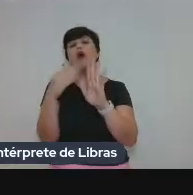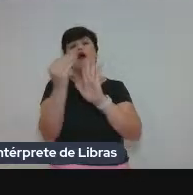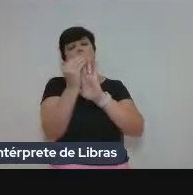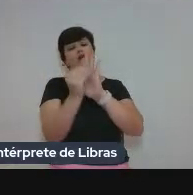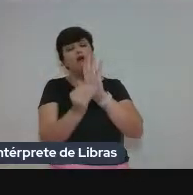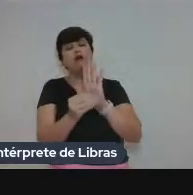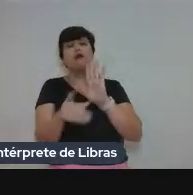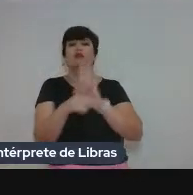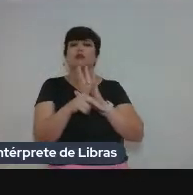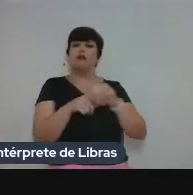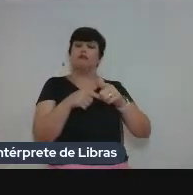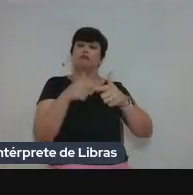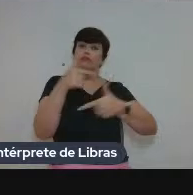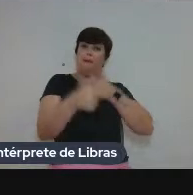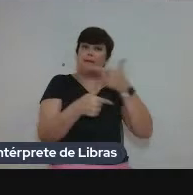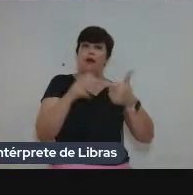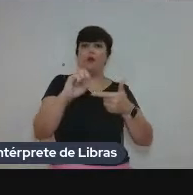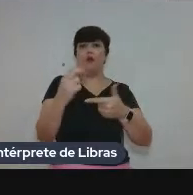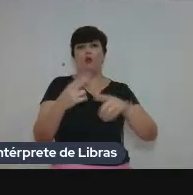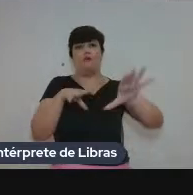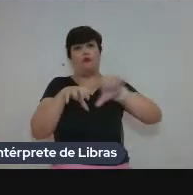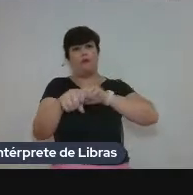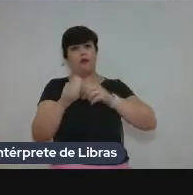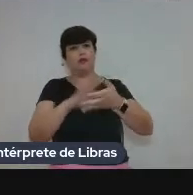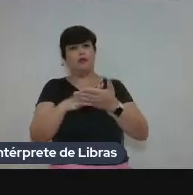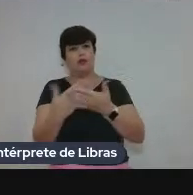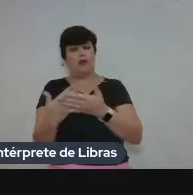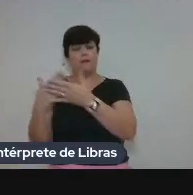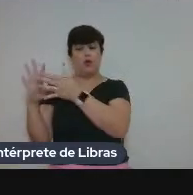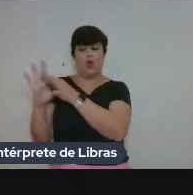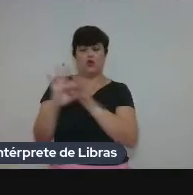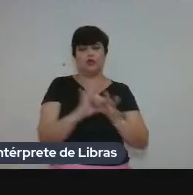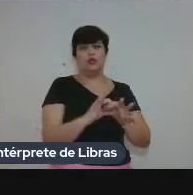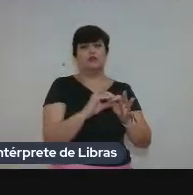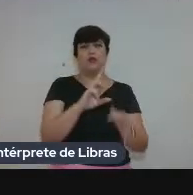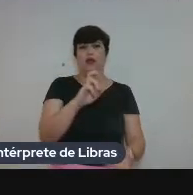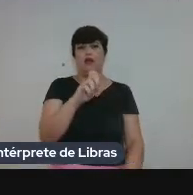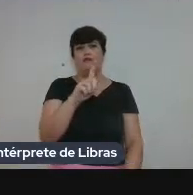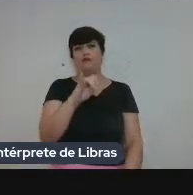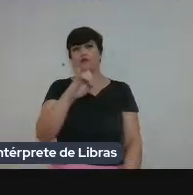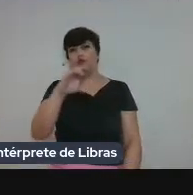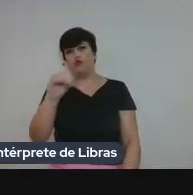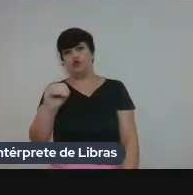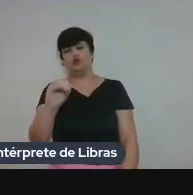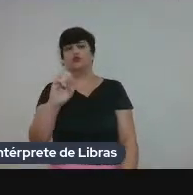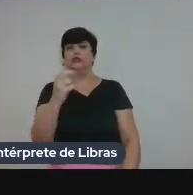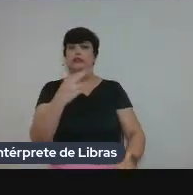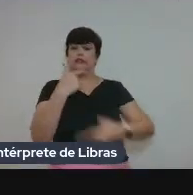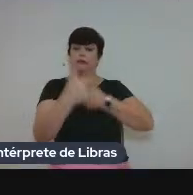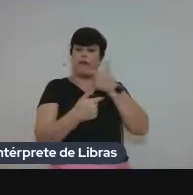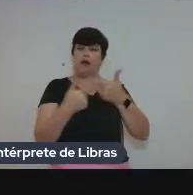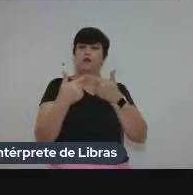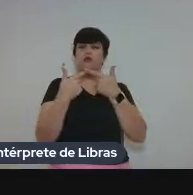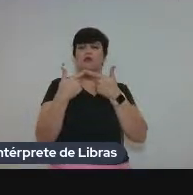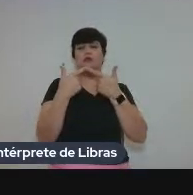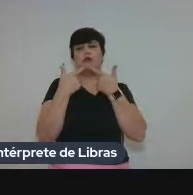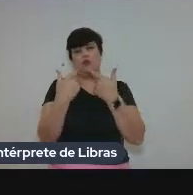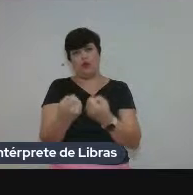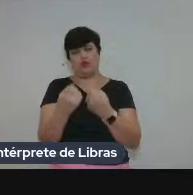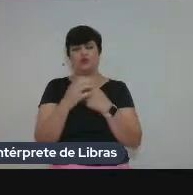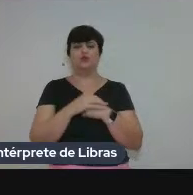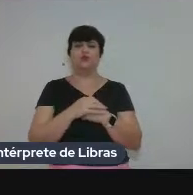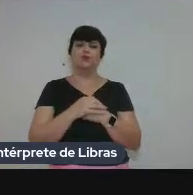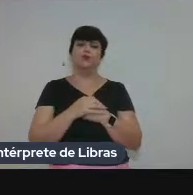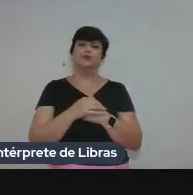de atuação ou de formação de intérpretes em contextos de refúgio, tratando de serviços linguísticos. Pode